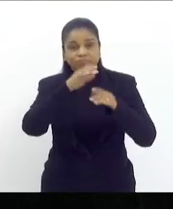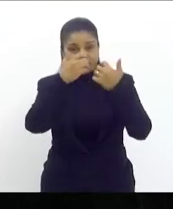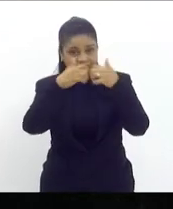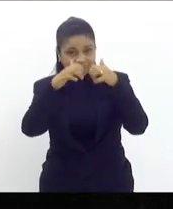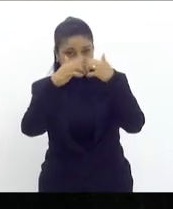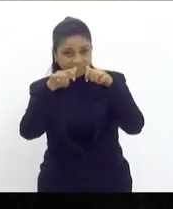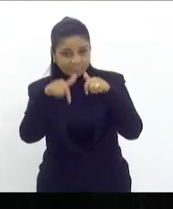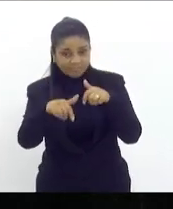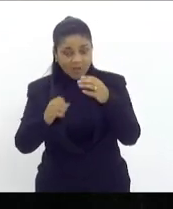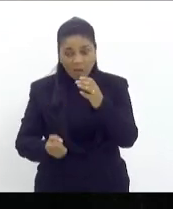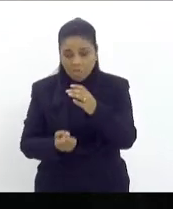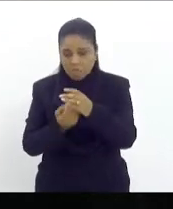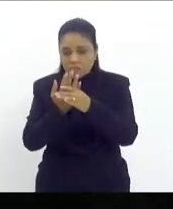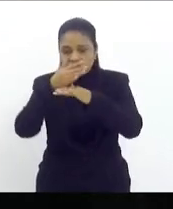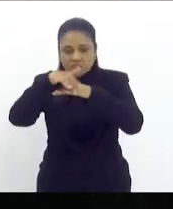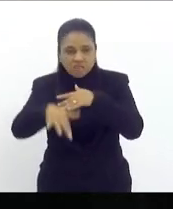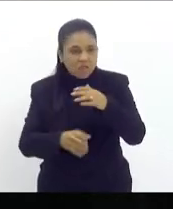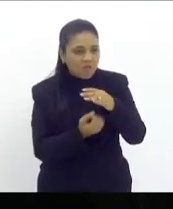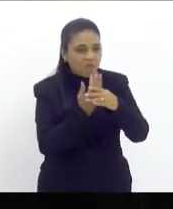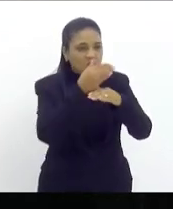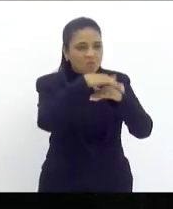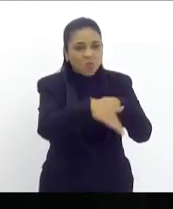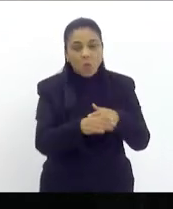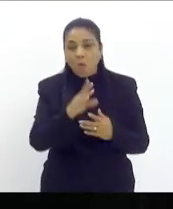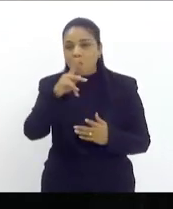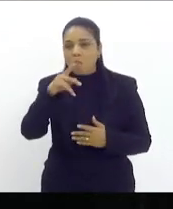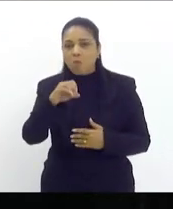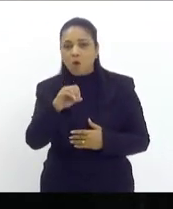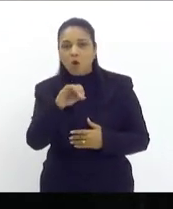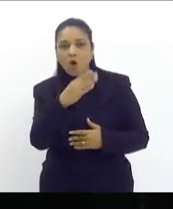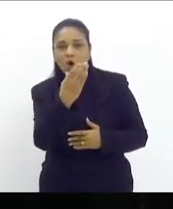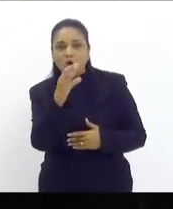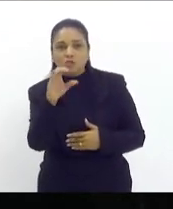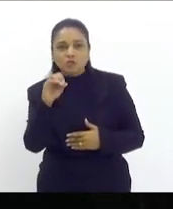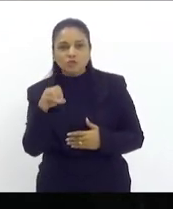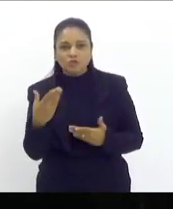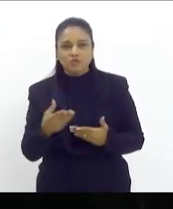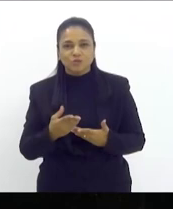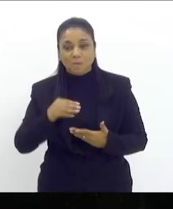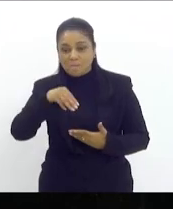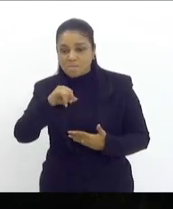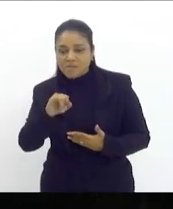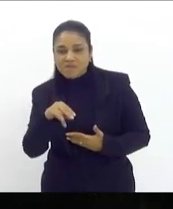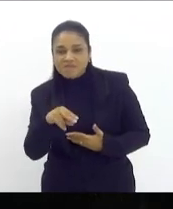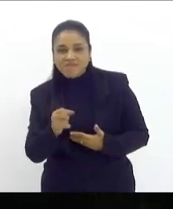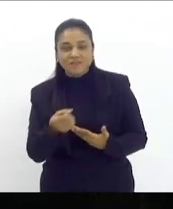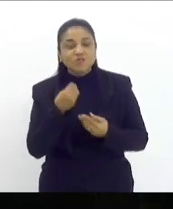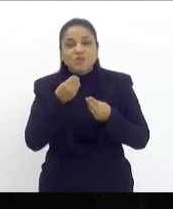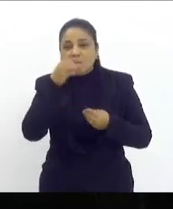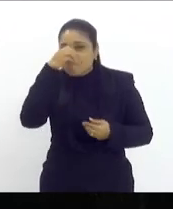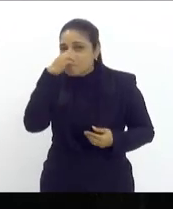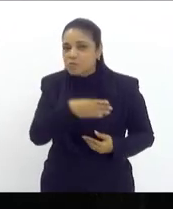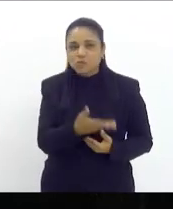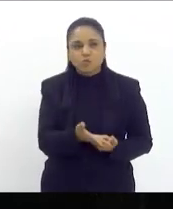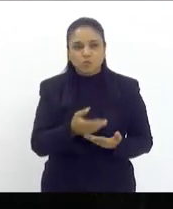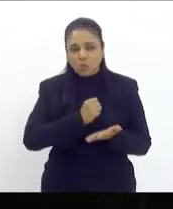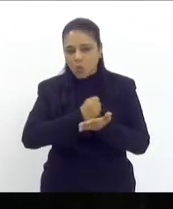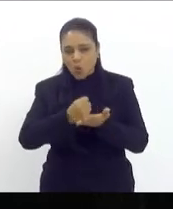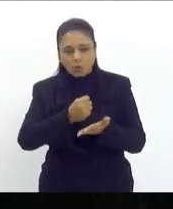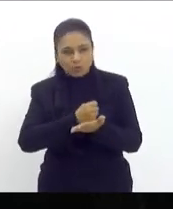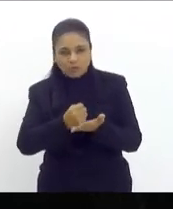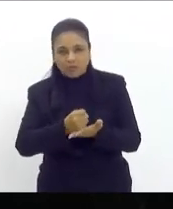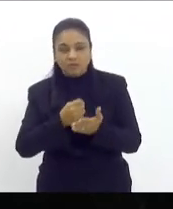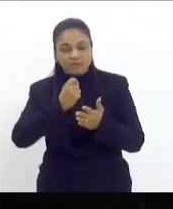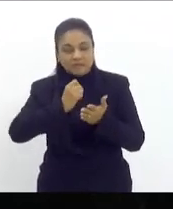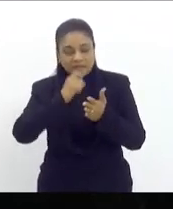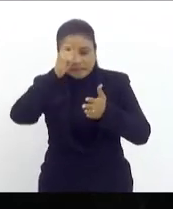das minas das penas dos poços dos poços é um absurdo esse tipo de contrato as tarifas